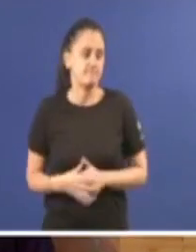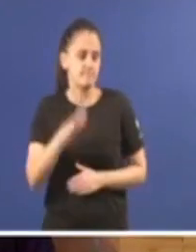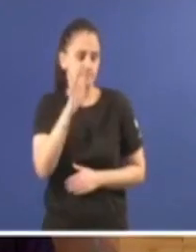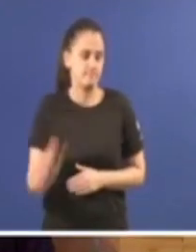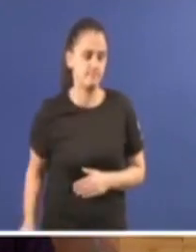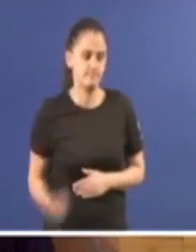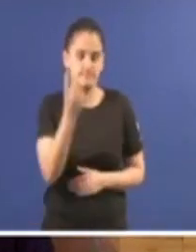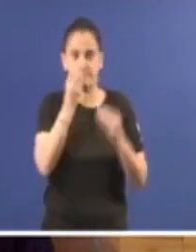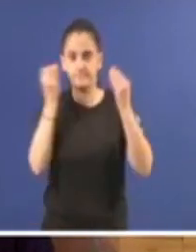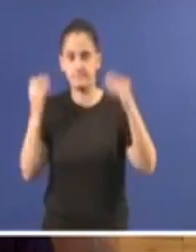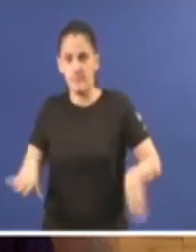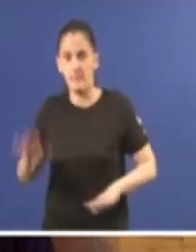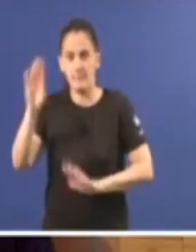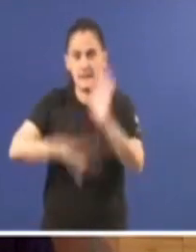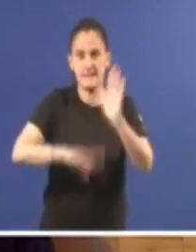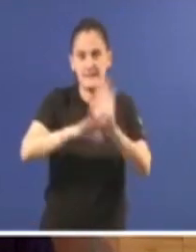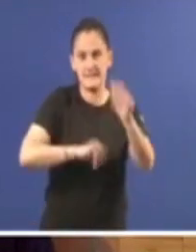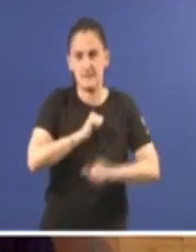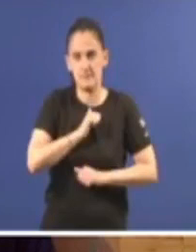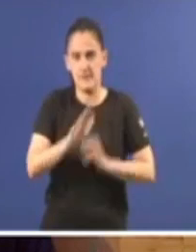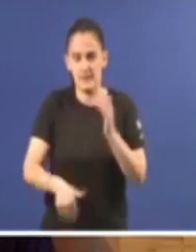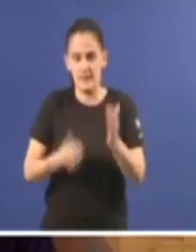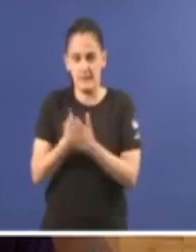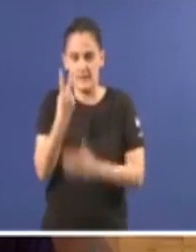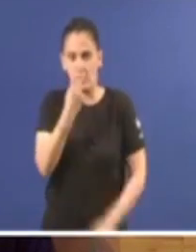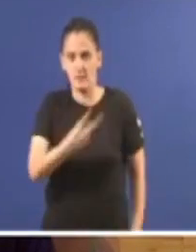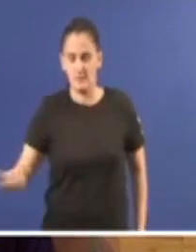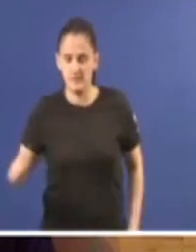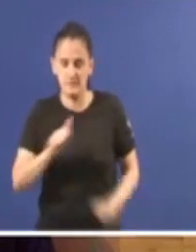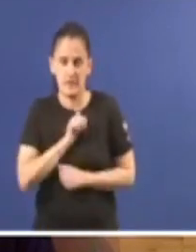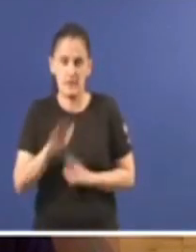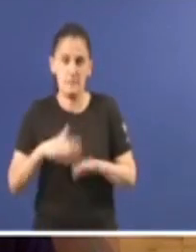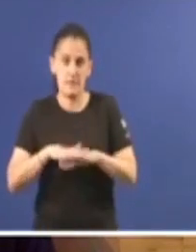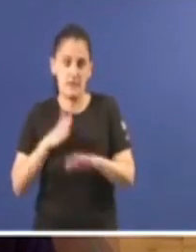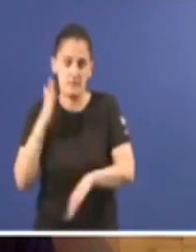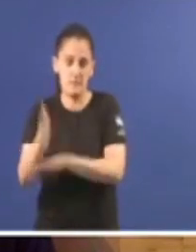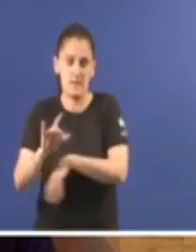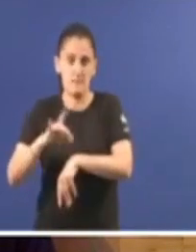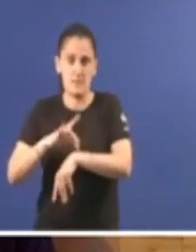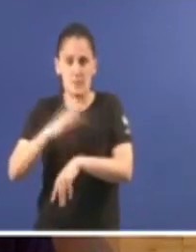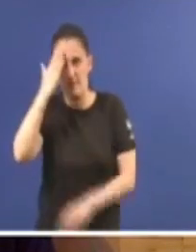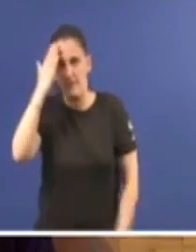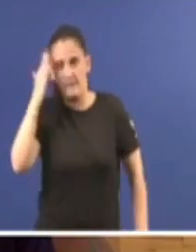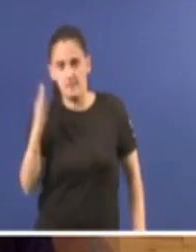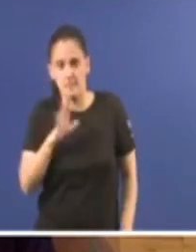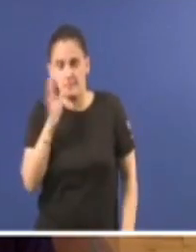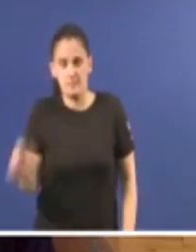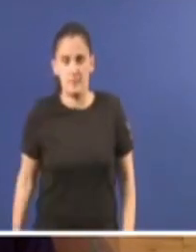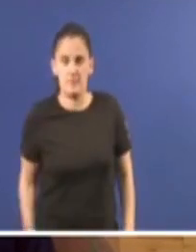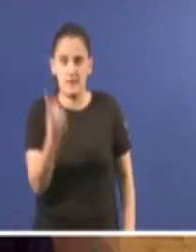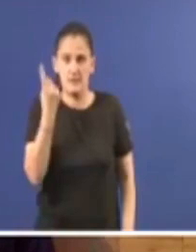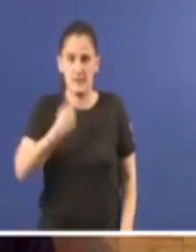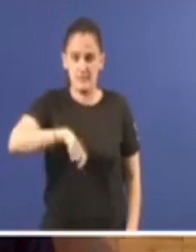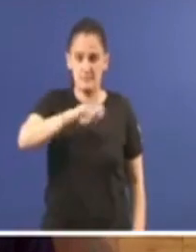vez na historia, hai listas de espera de até dúas semanas para poder acudir a túa médica de cabeceira. Por primeira vez